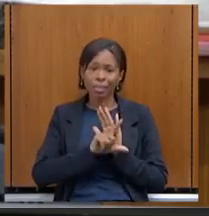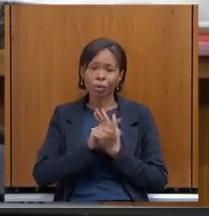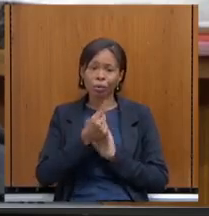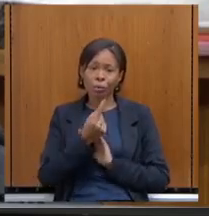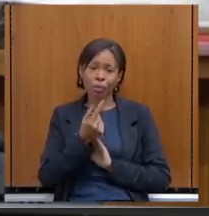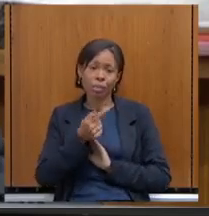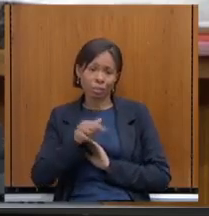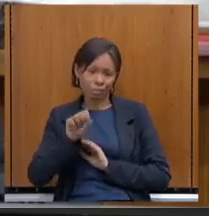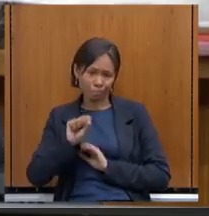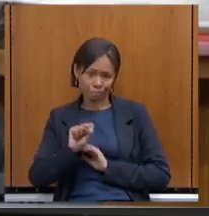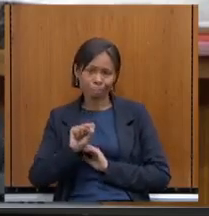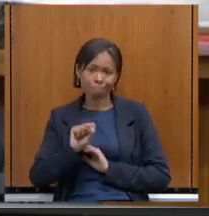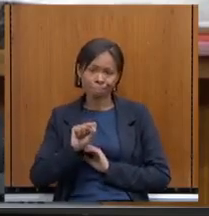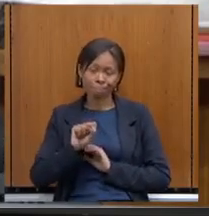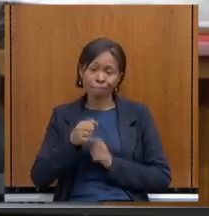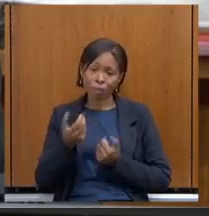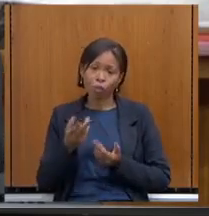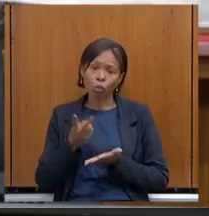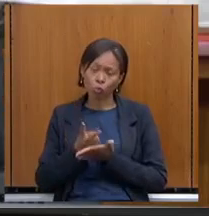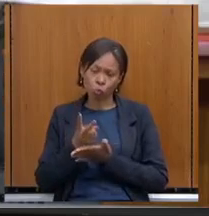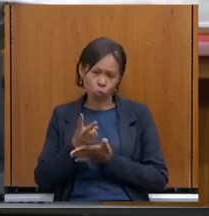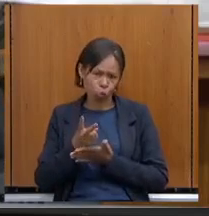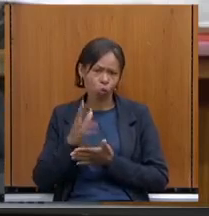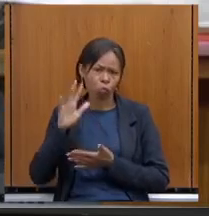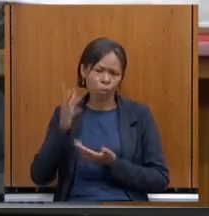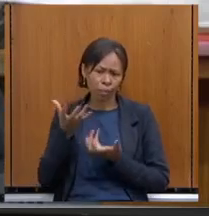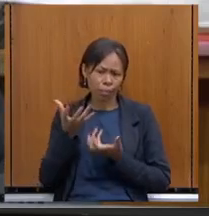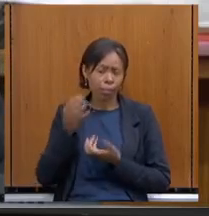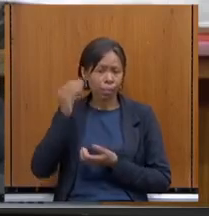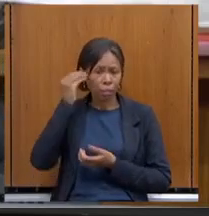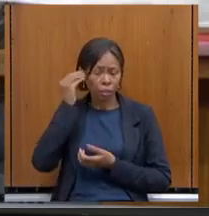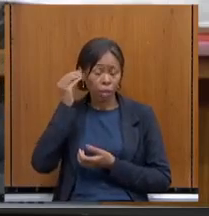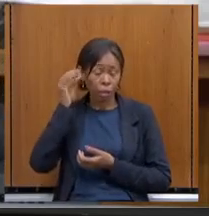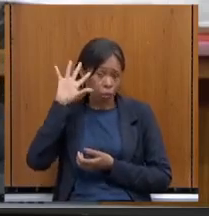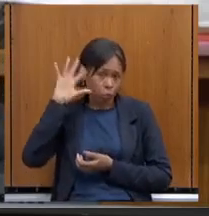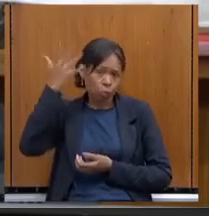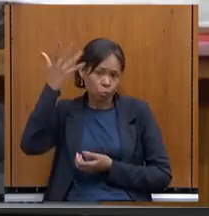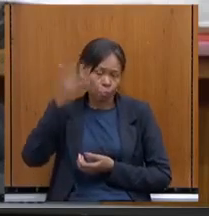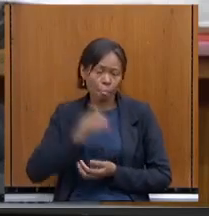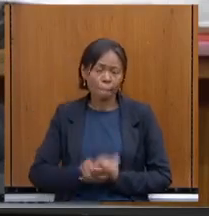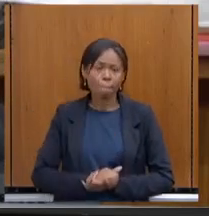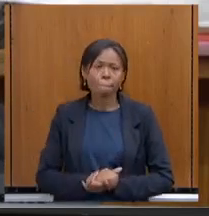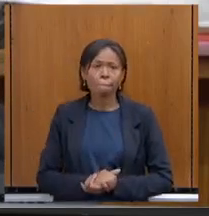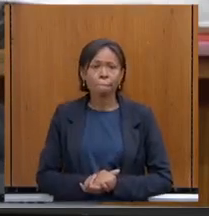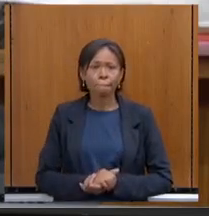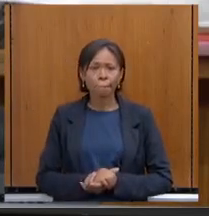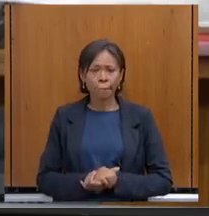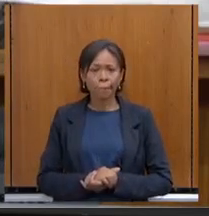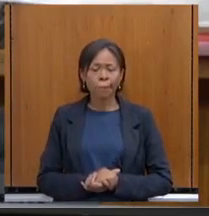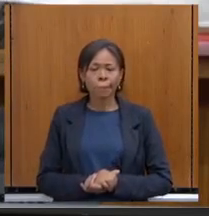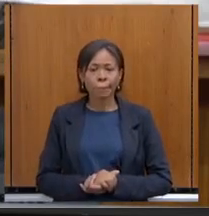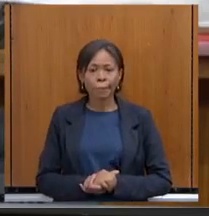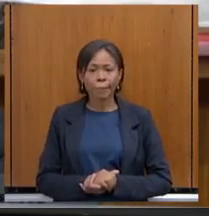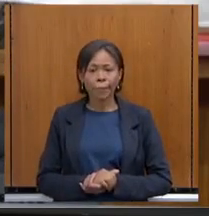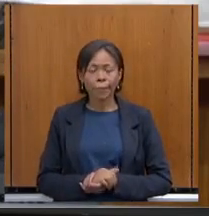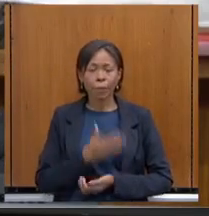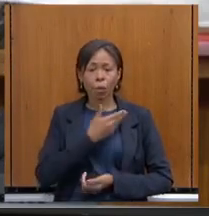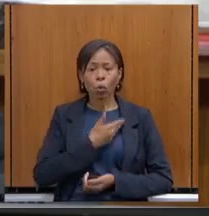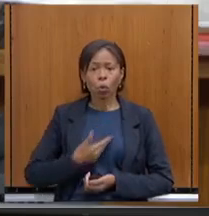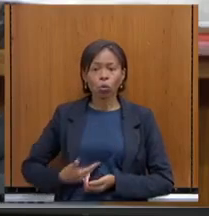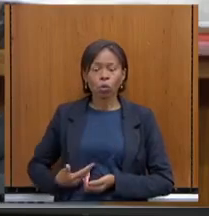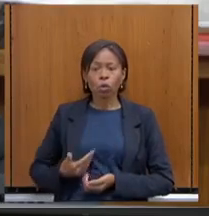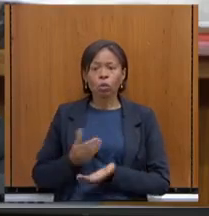de colocar essa questão. Com relação a... O Estado investiu em 25